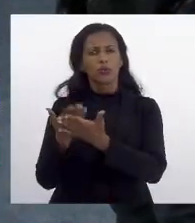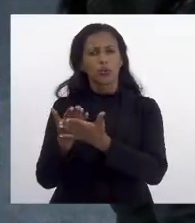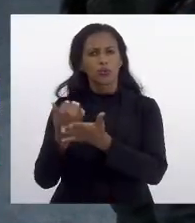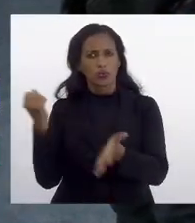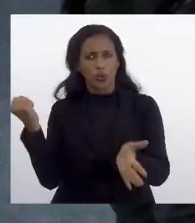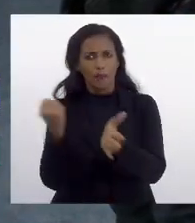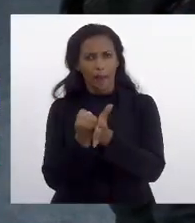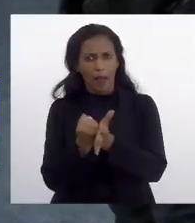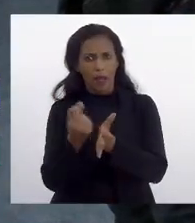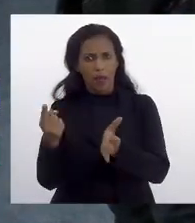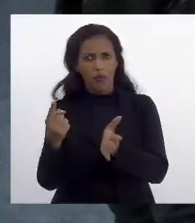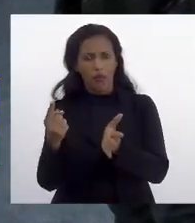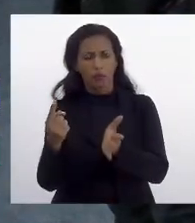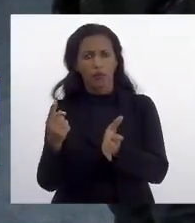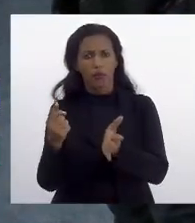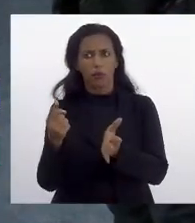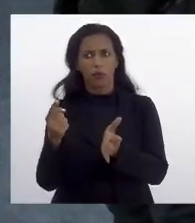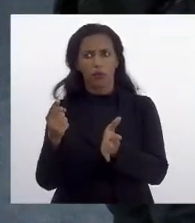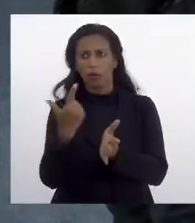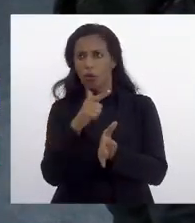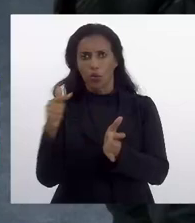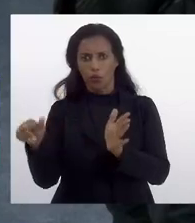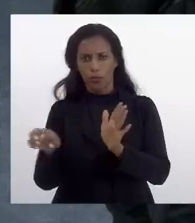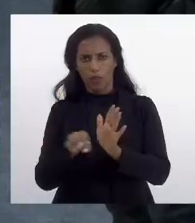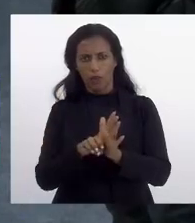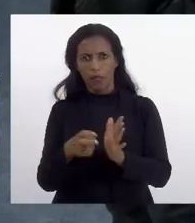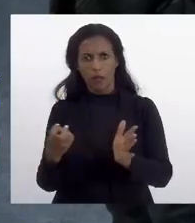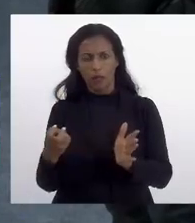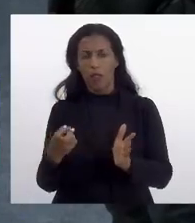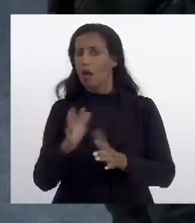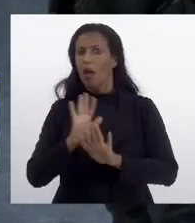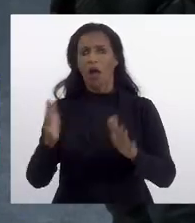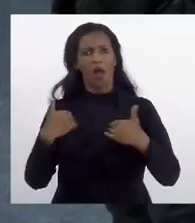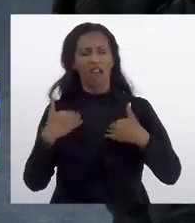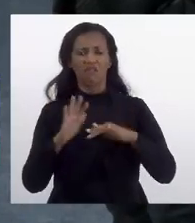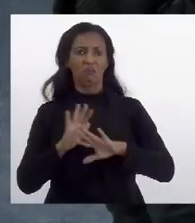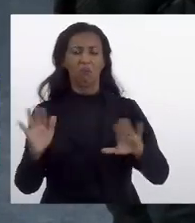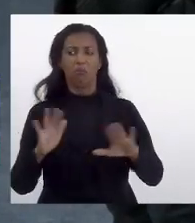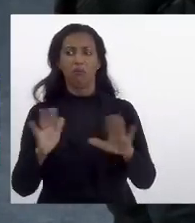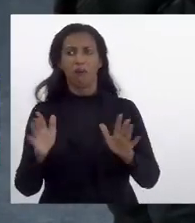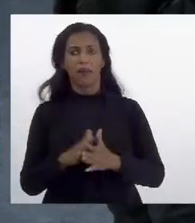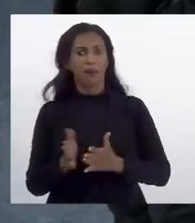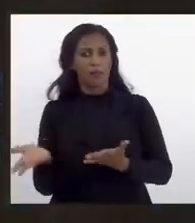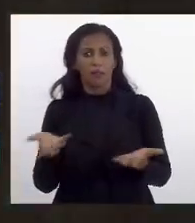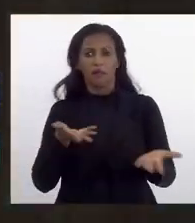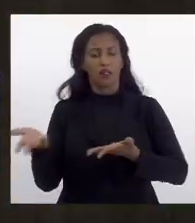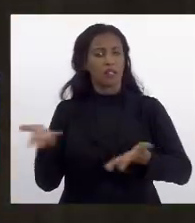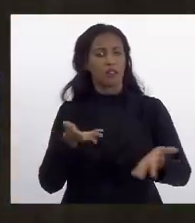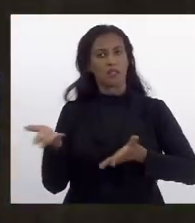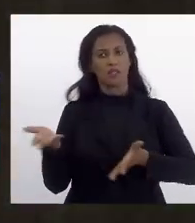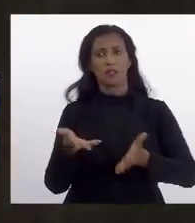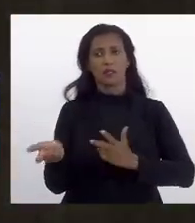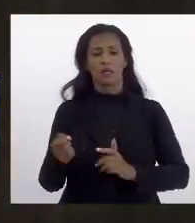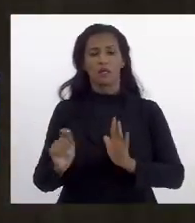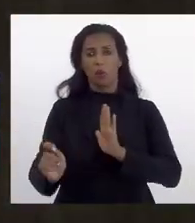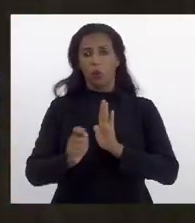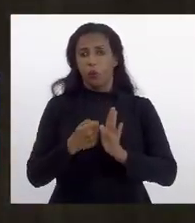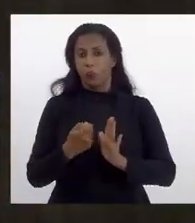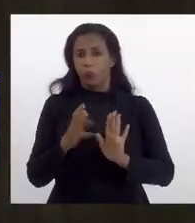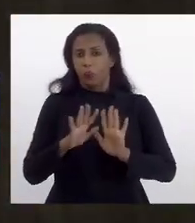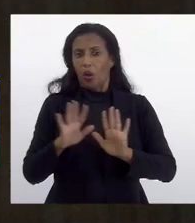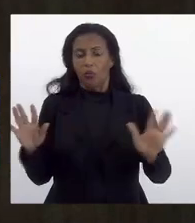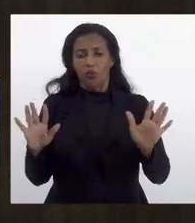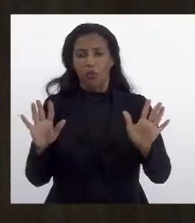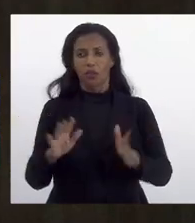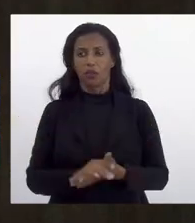Do estudo de impacto. tem emenda nesse sentido. Então, para mim a internalização e autorizando a